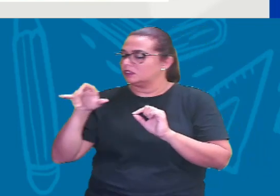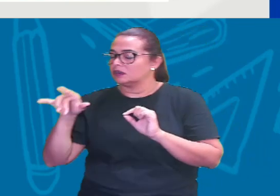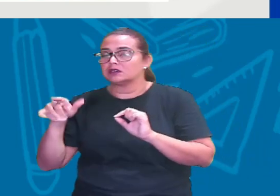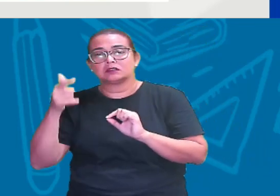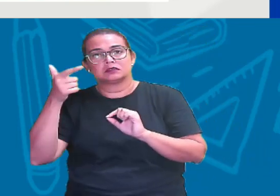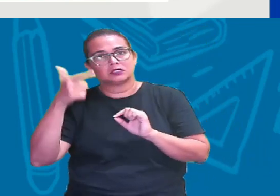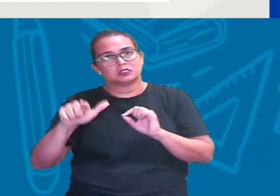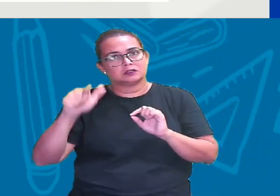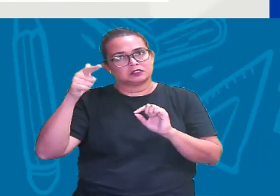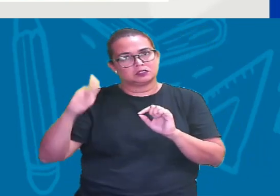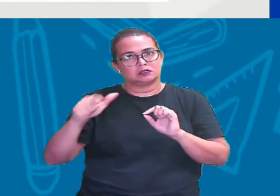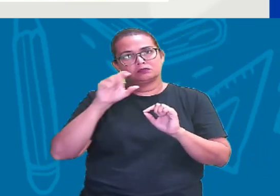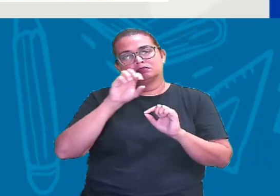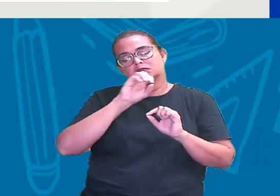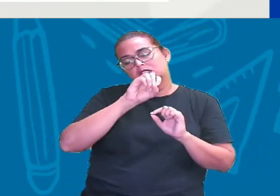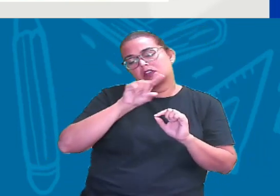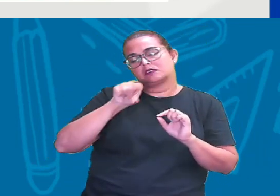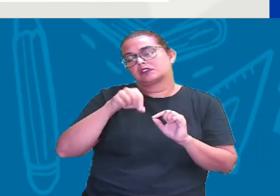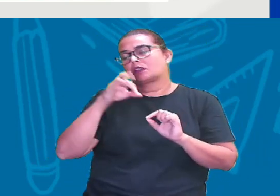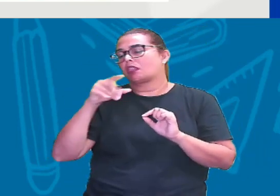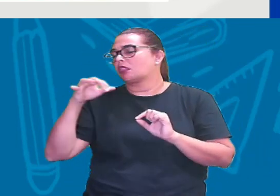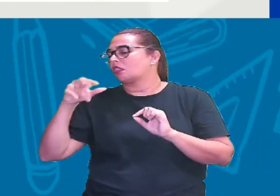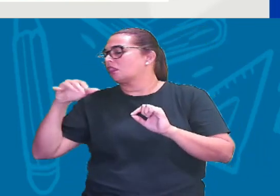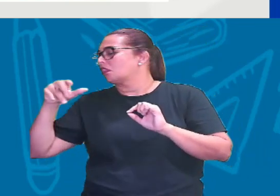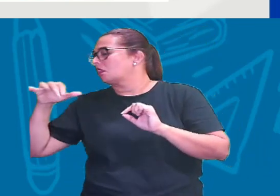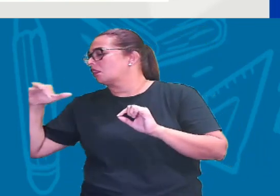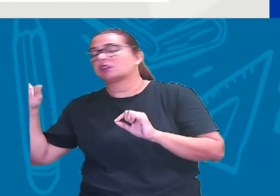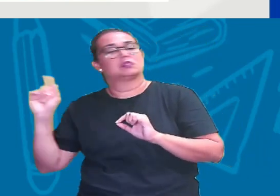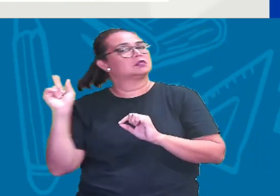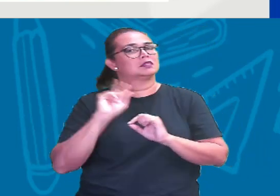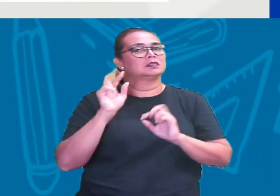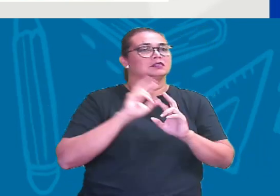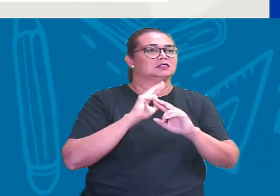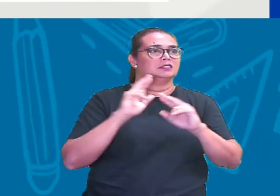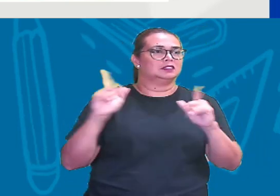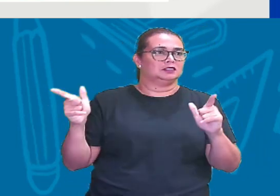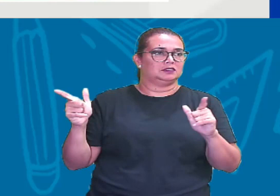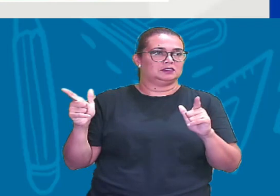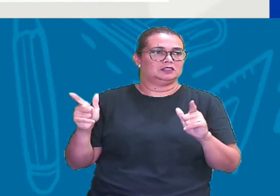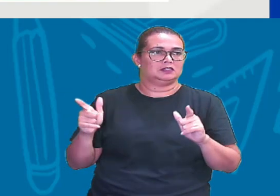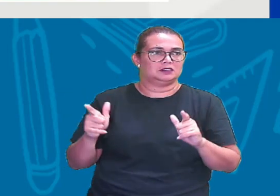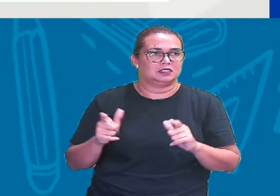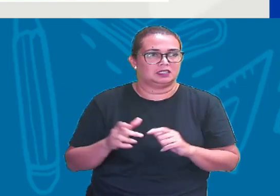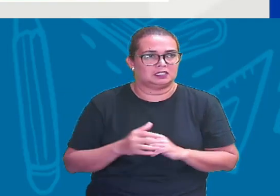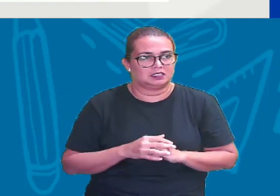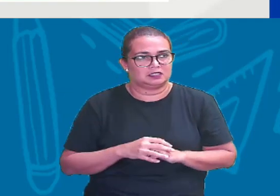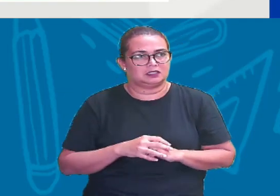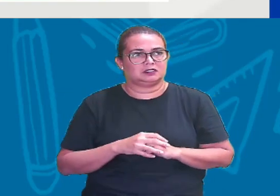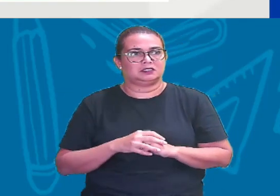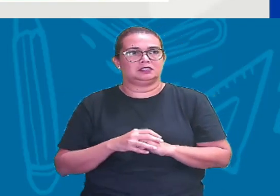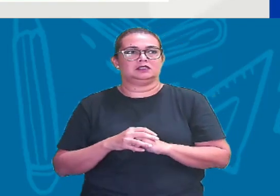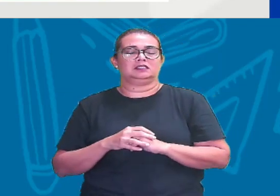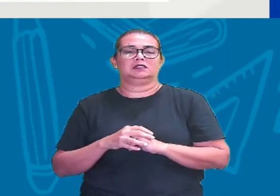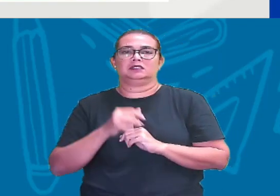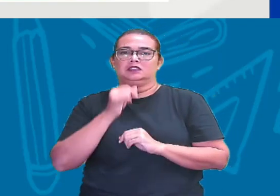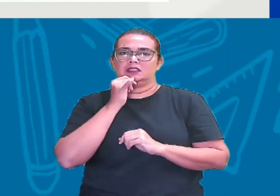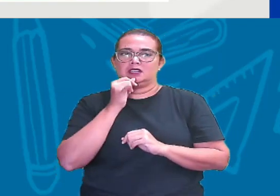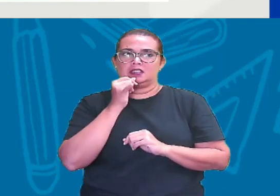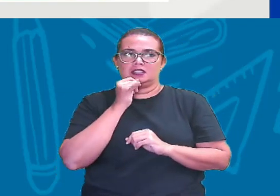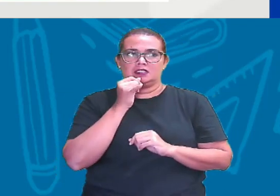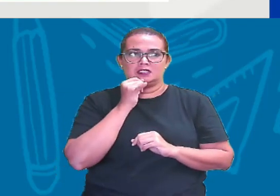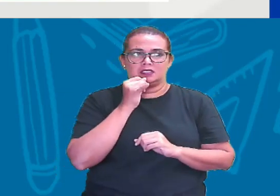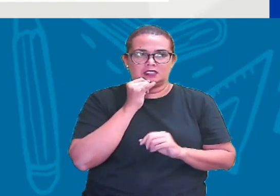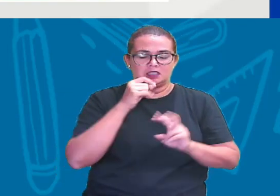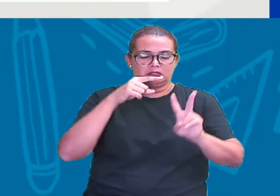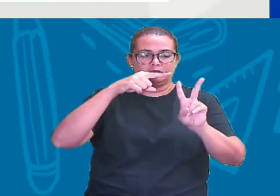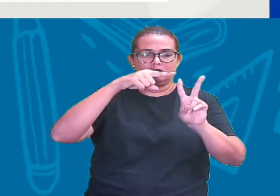repetem Eles são números decimais que são diferentes entre si Então, um exemplo dele,